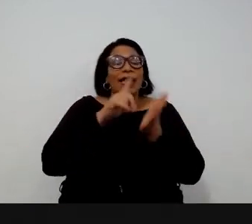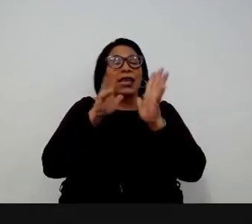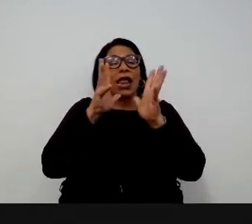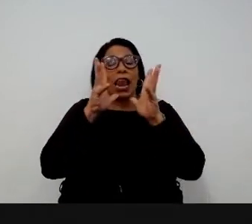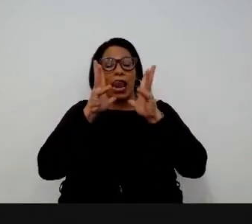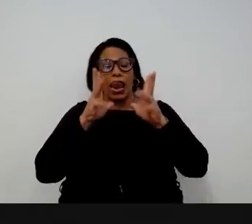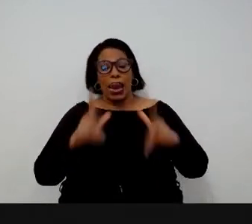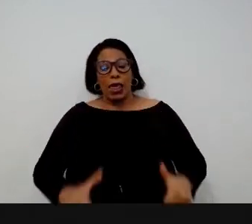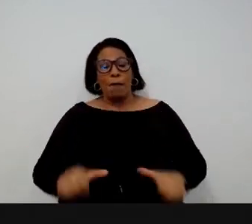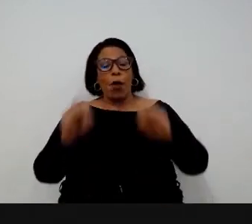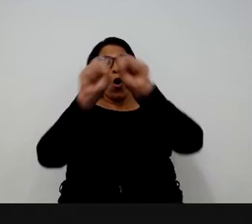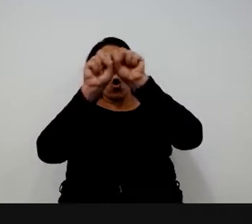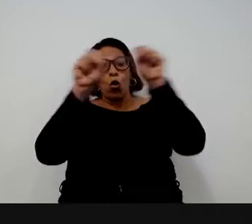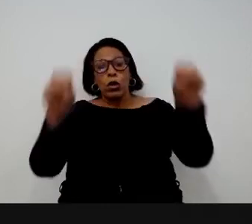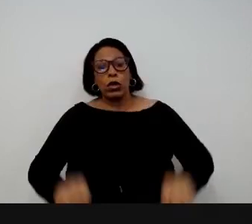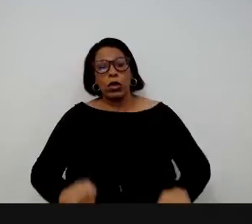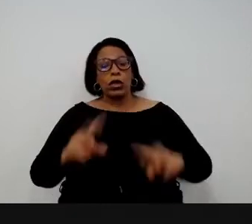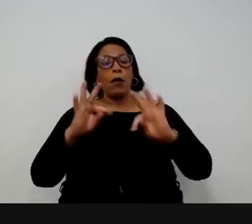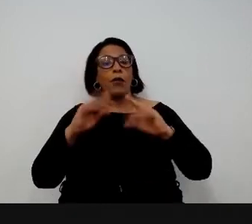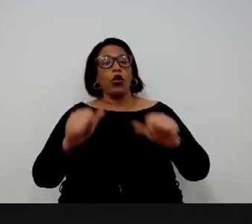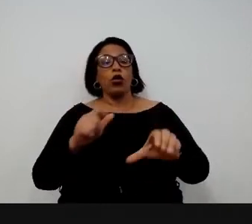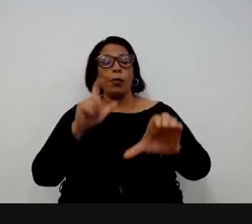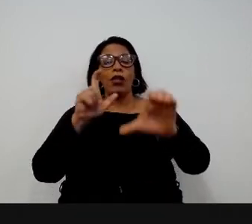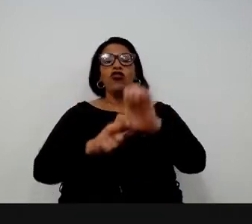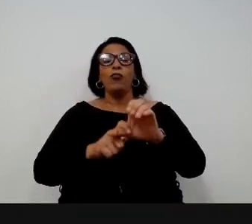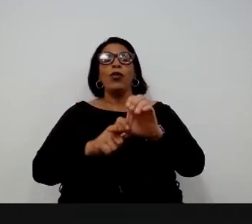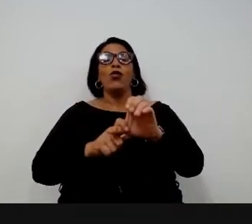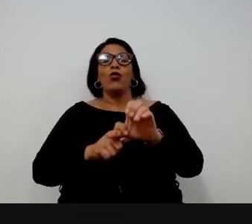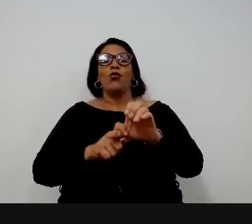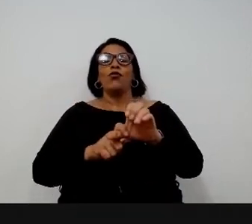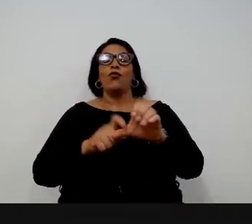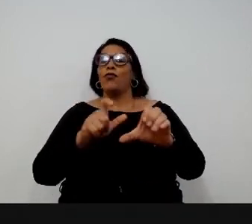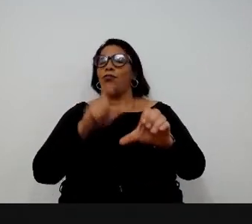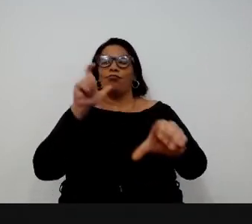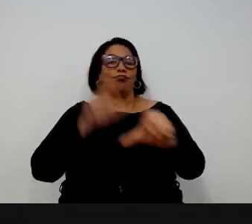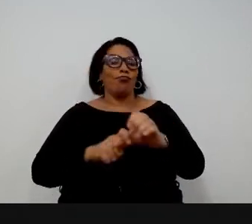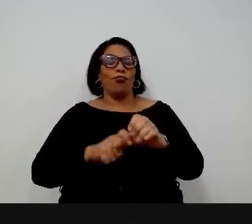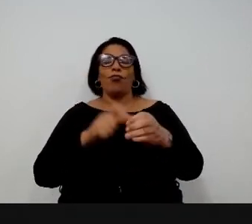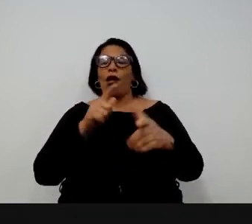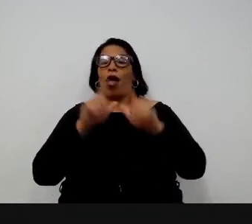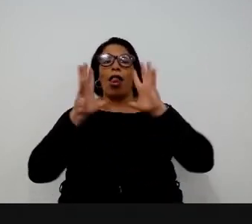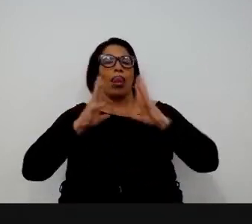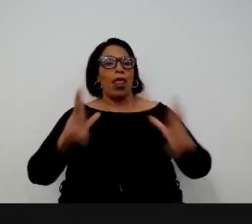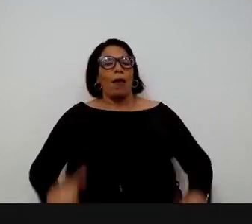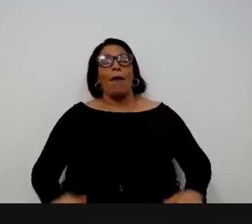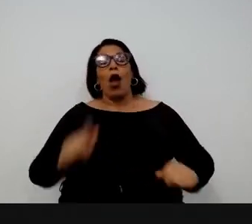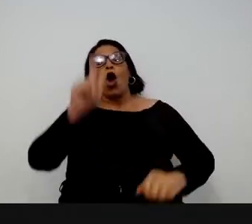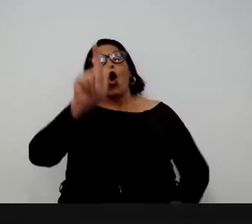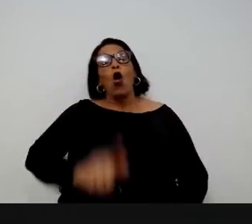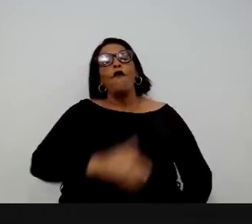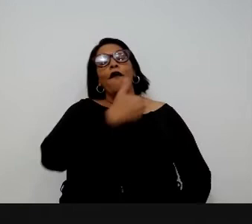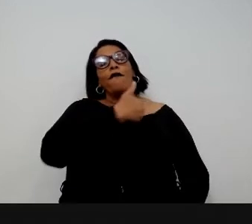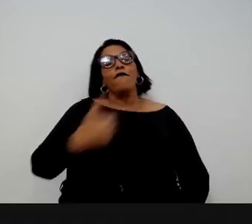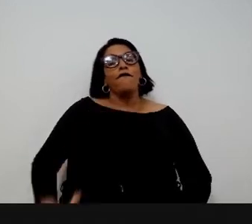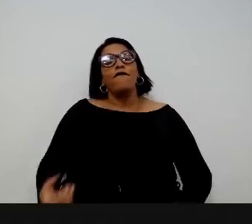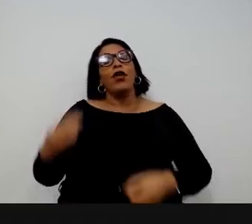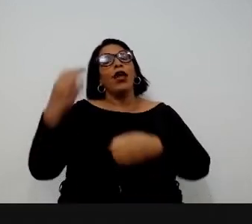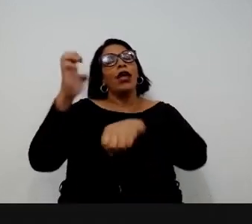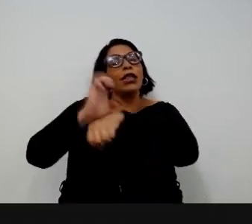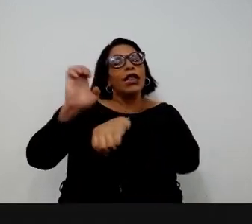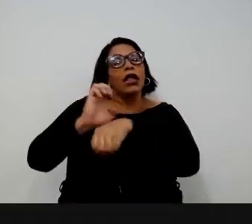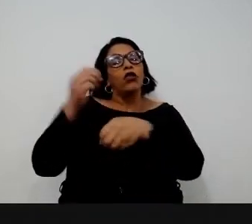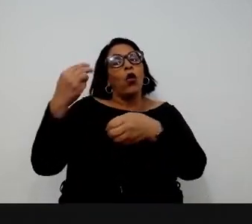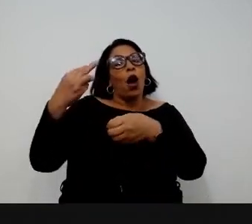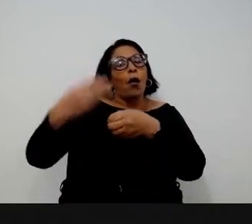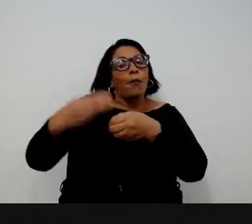para que a gente consiga diminuir a nossa dívida técnica. E isso, no nível de governo federal, de governos municipais, de governos estaduais,